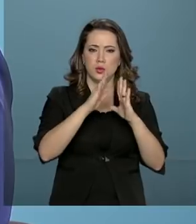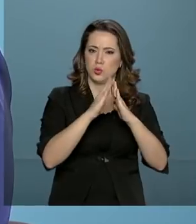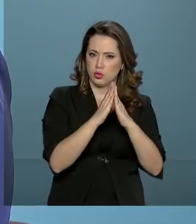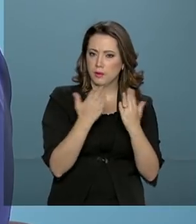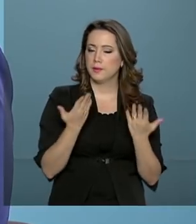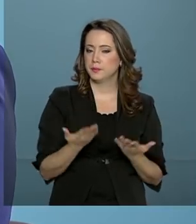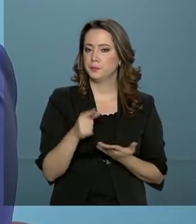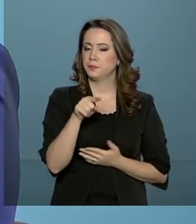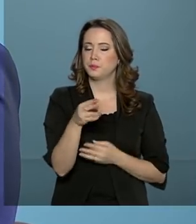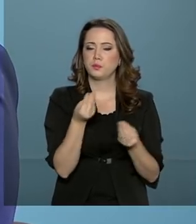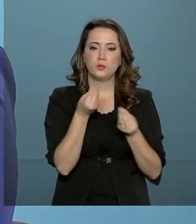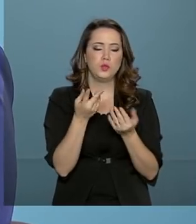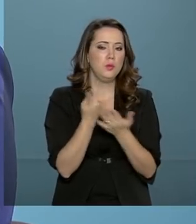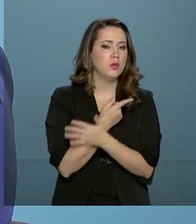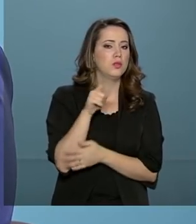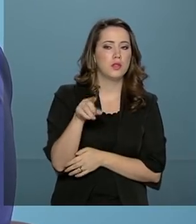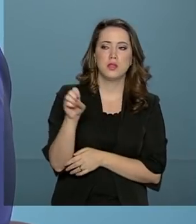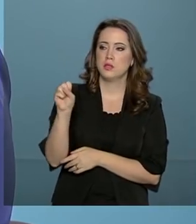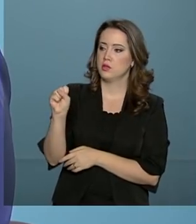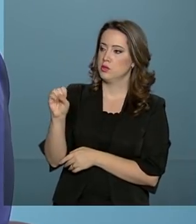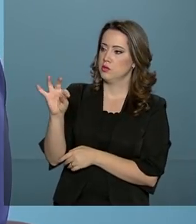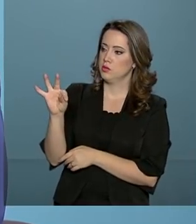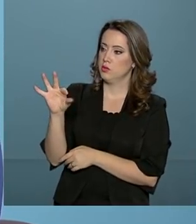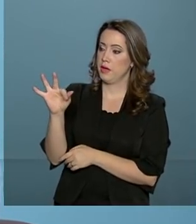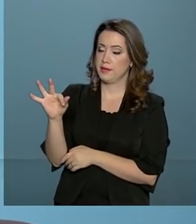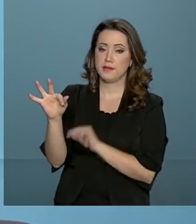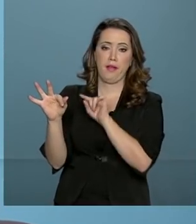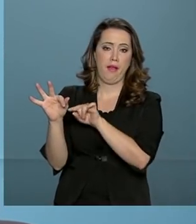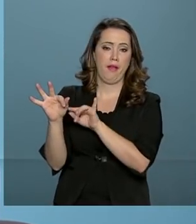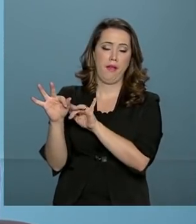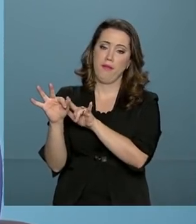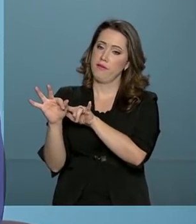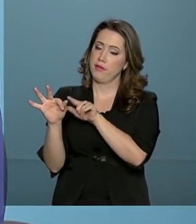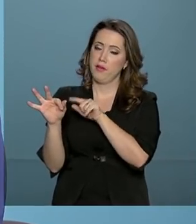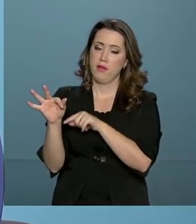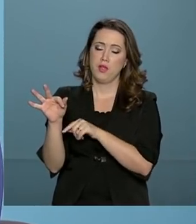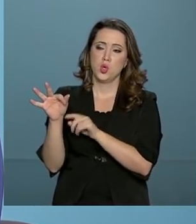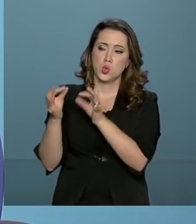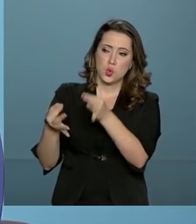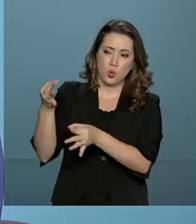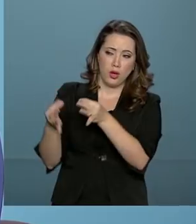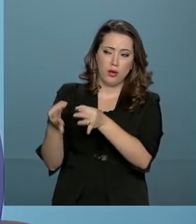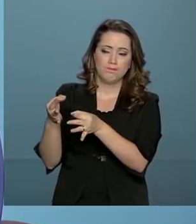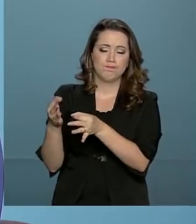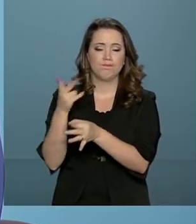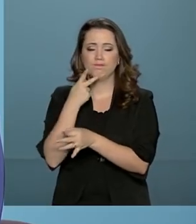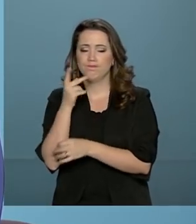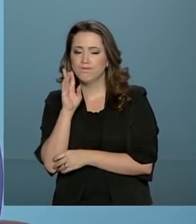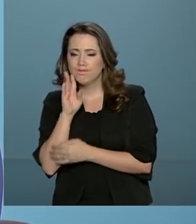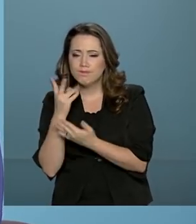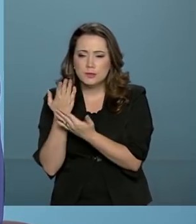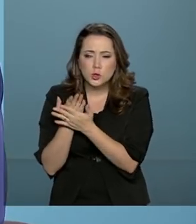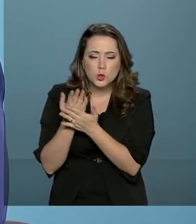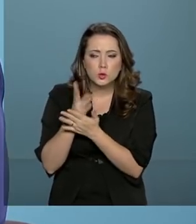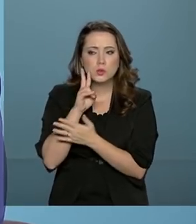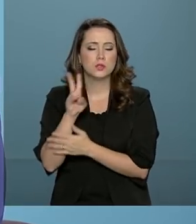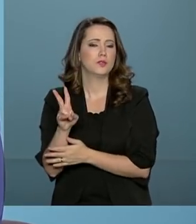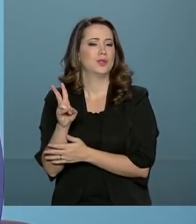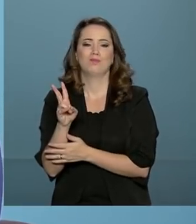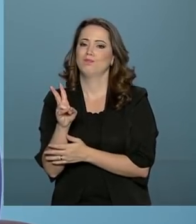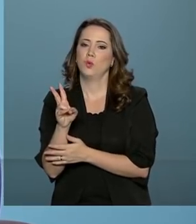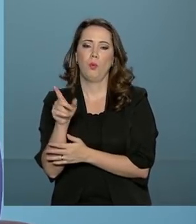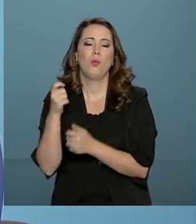matéria, o STF praticamente remete a matéria para o Congresso Nacional. E essas famílias estavam